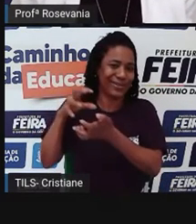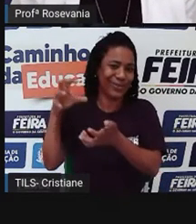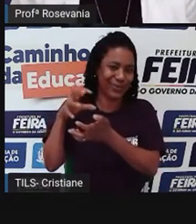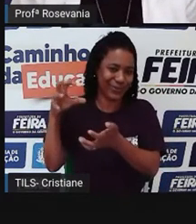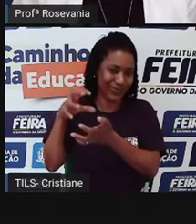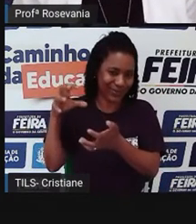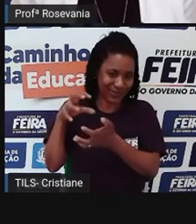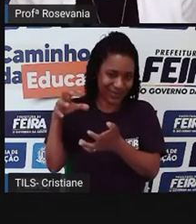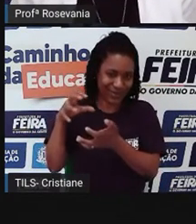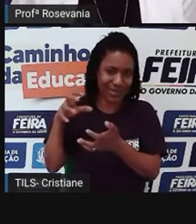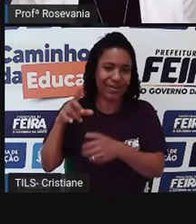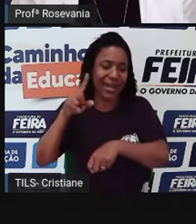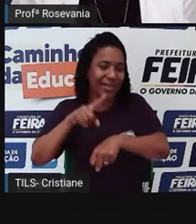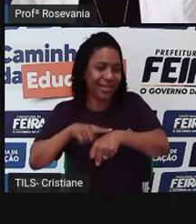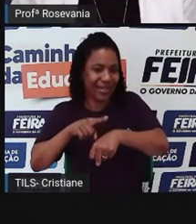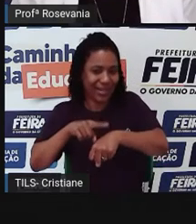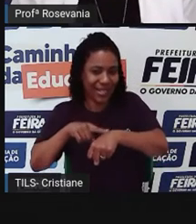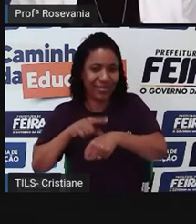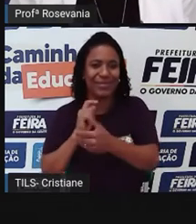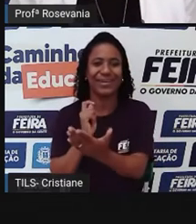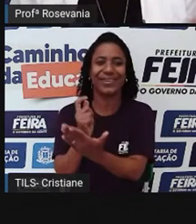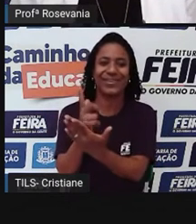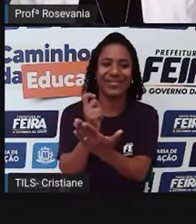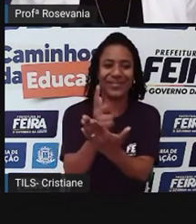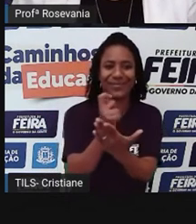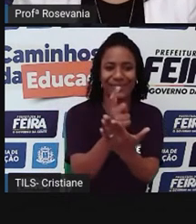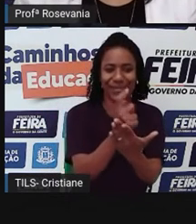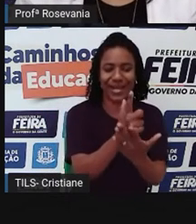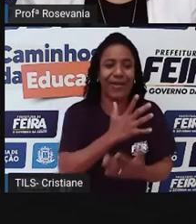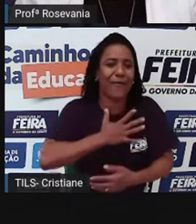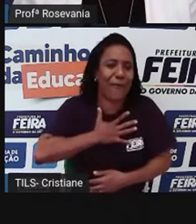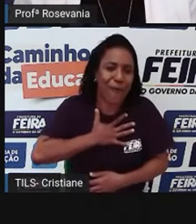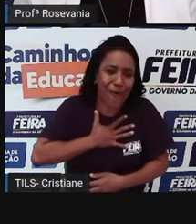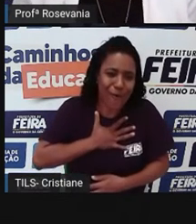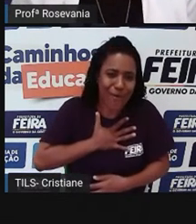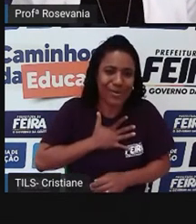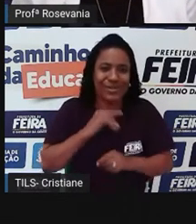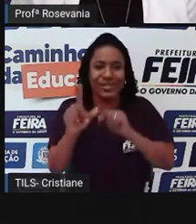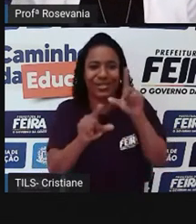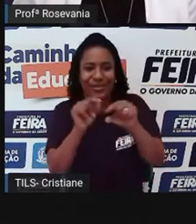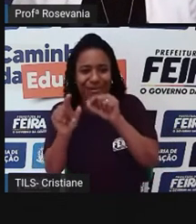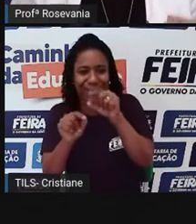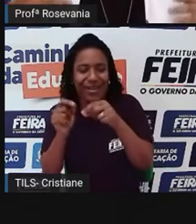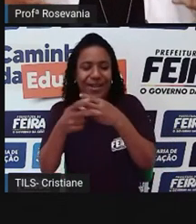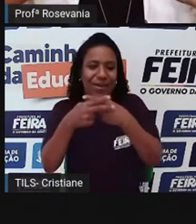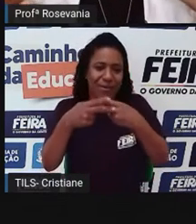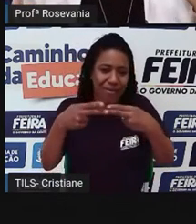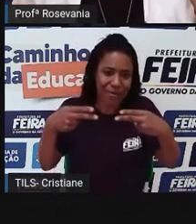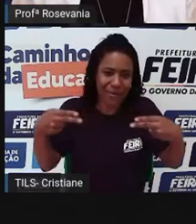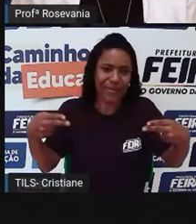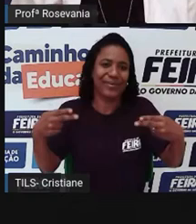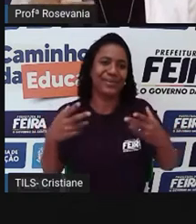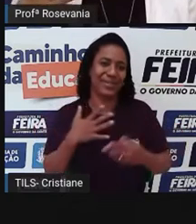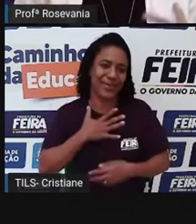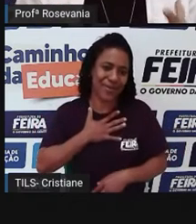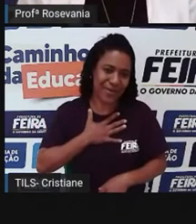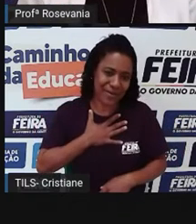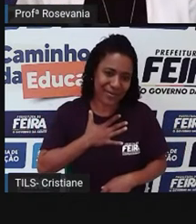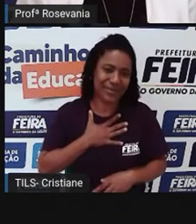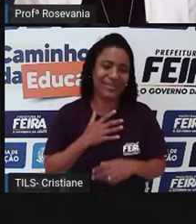mais tempo para poder fazer suas compras, gostam de escolher produto por produto, tem aquele